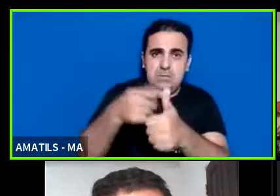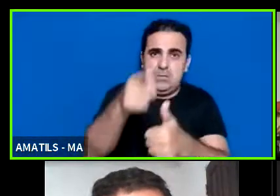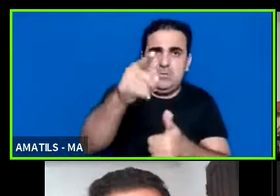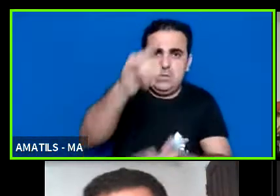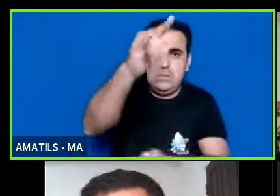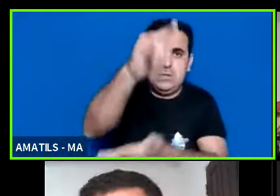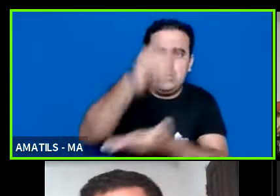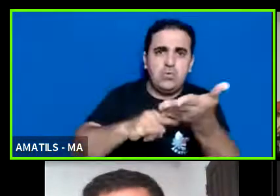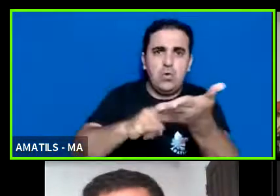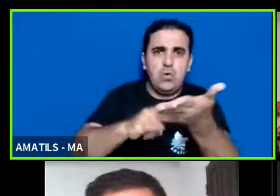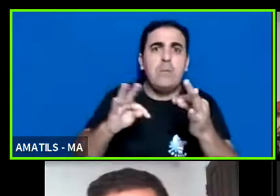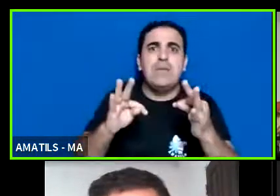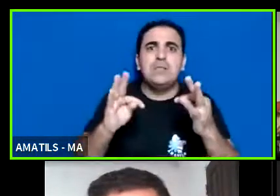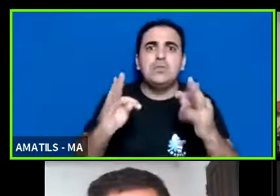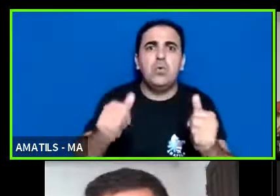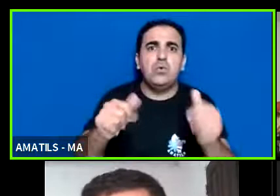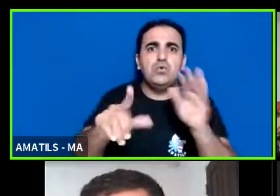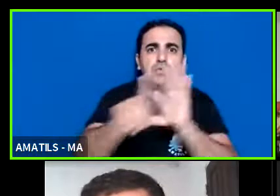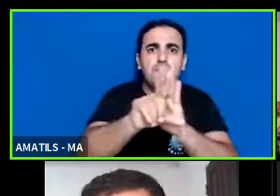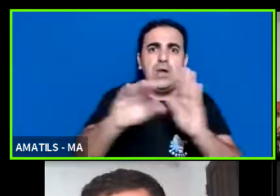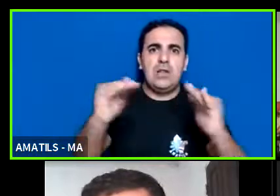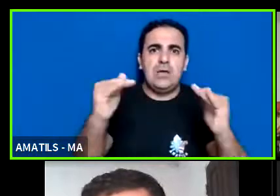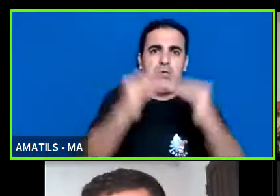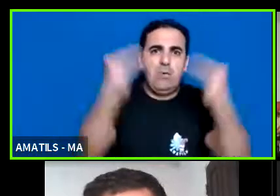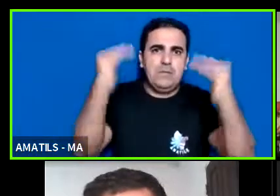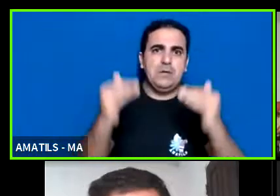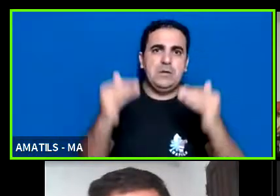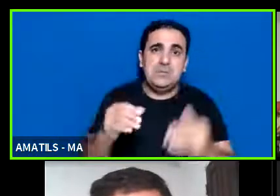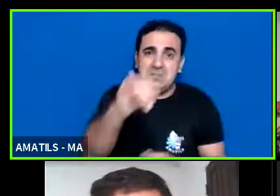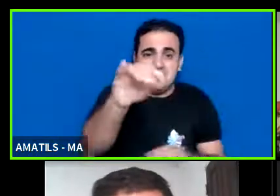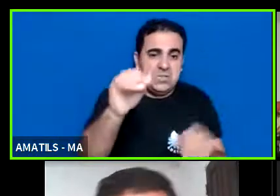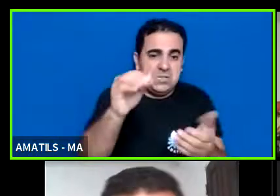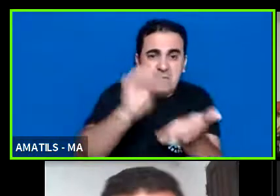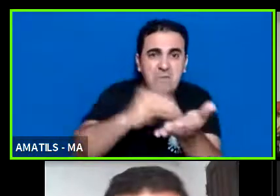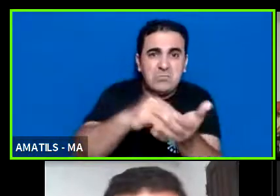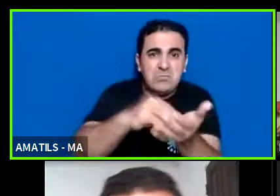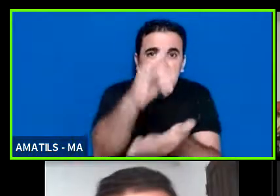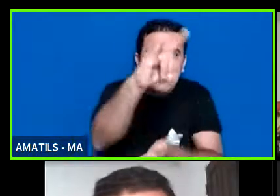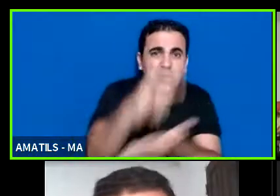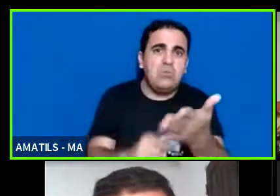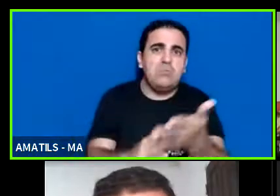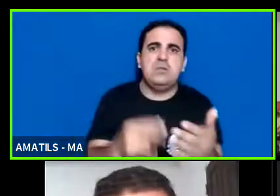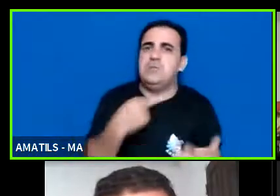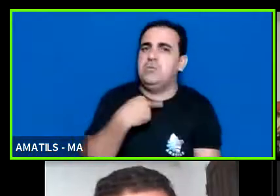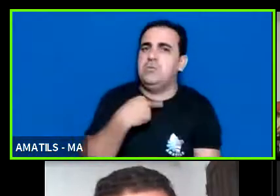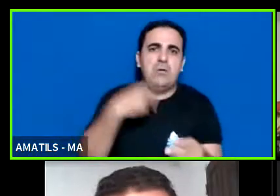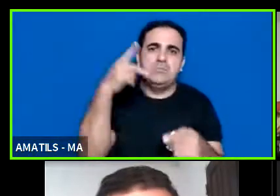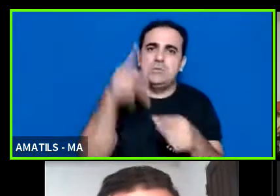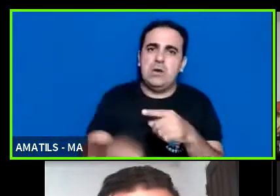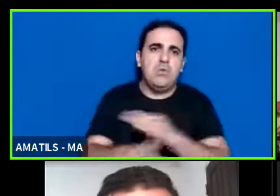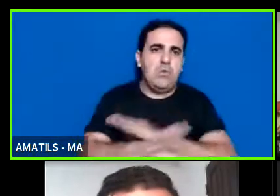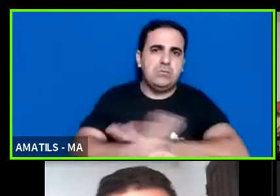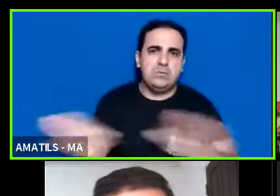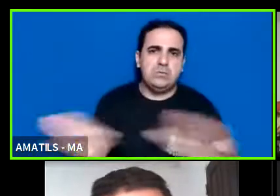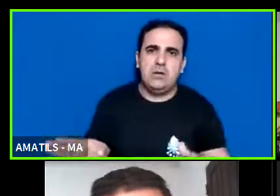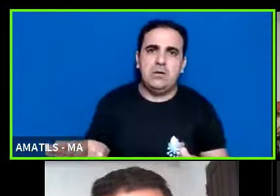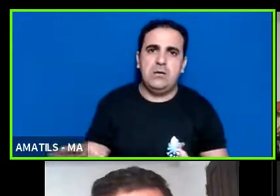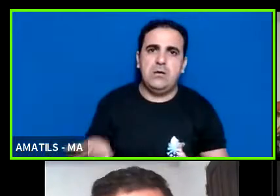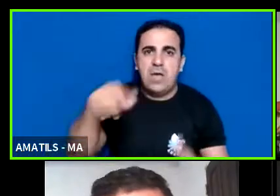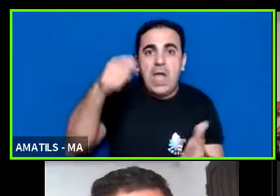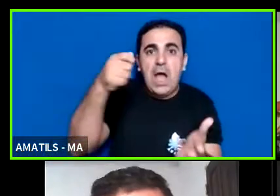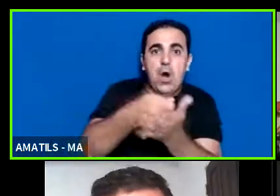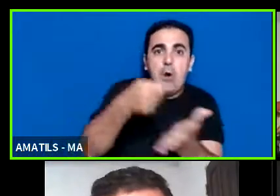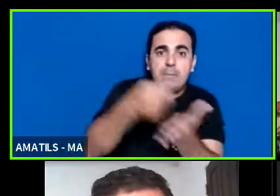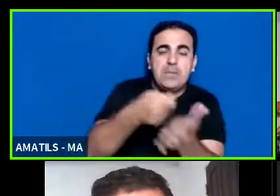documentação toda em conformidade com a legislação tiver faltando qualquer documento você não pode e isso também inclui as obrigações